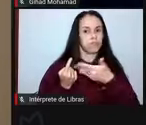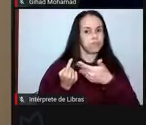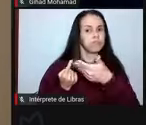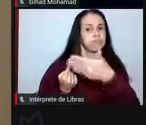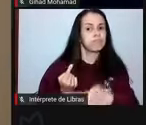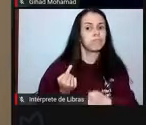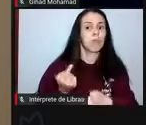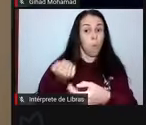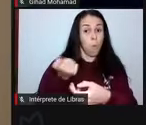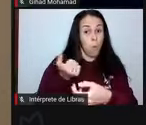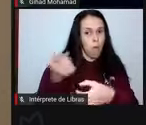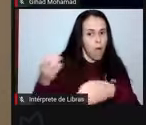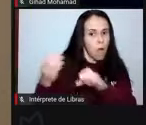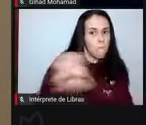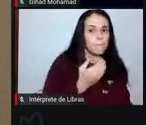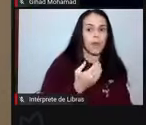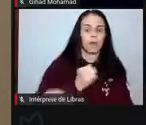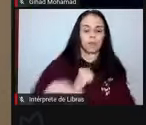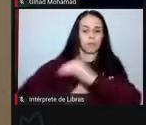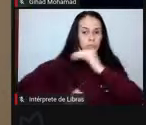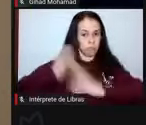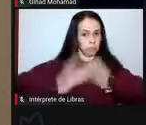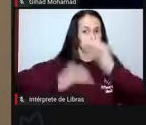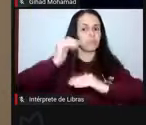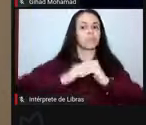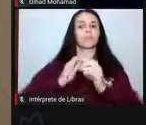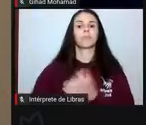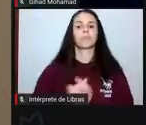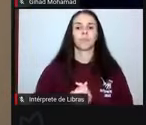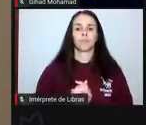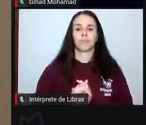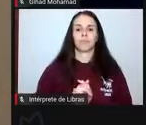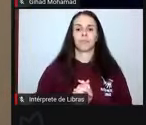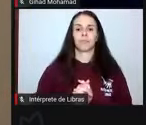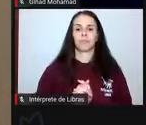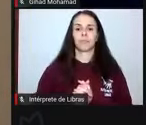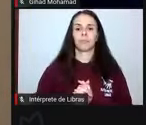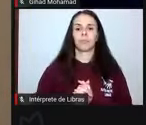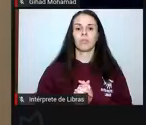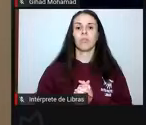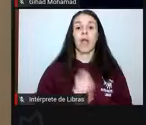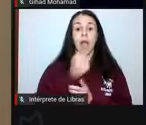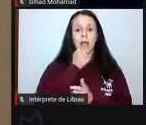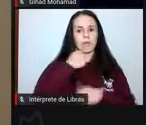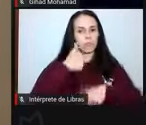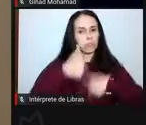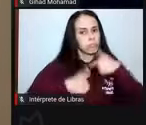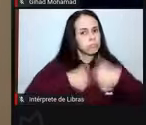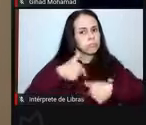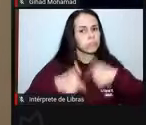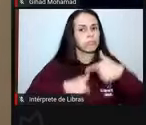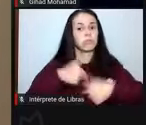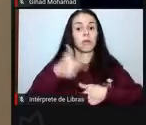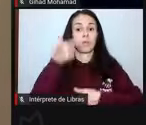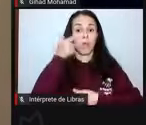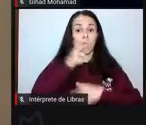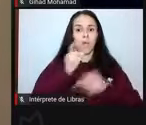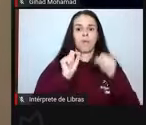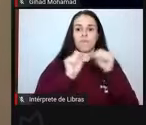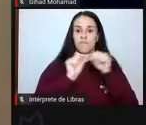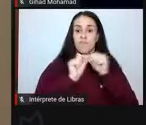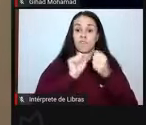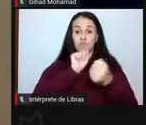com a indústria, que está ainda trabalhando na possibilidade de licenciamento junto à visa,